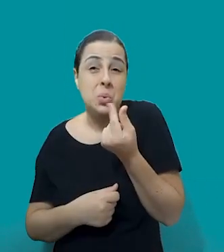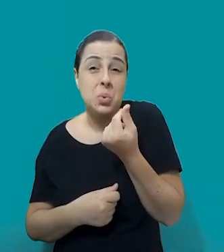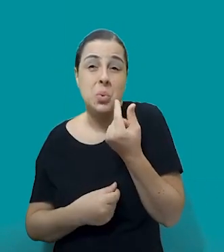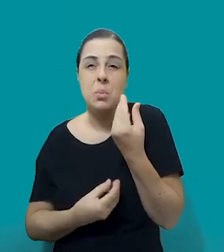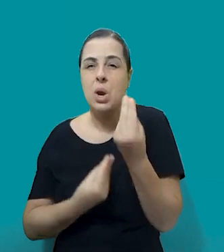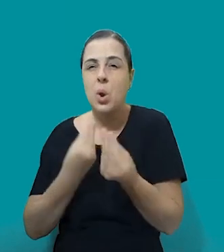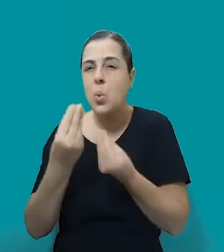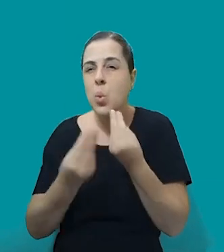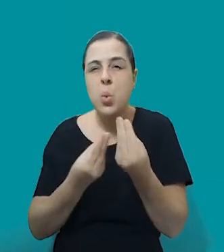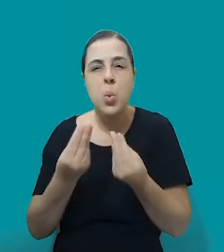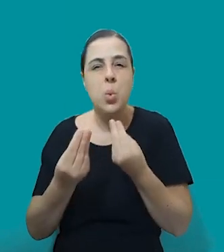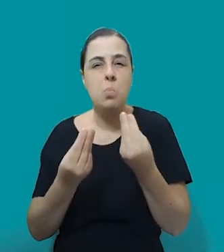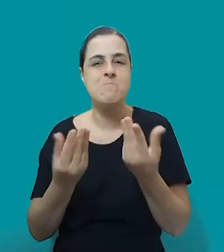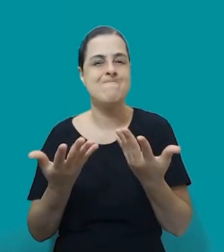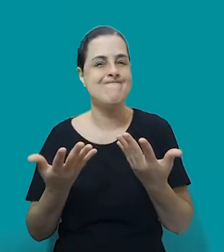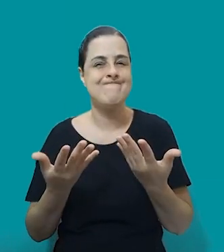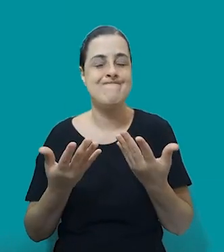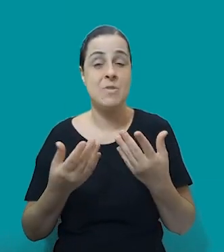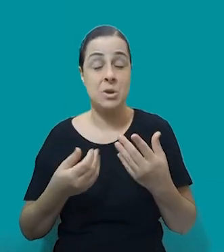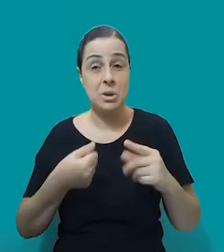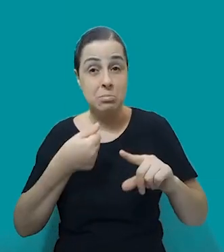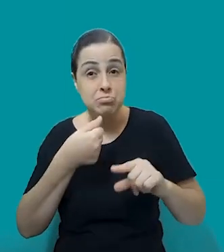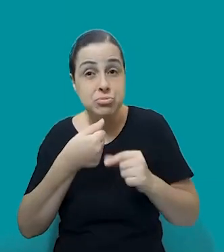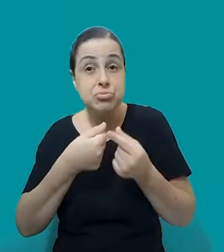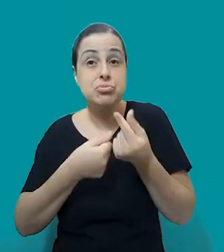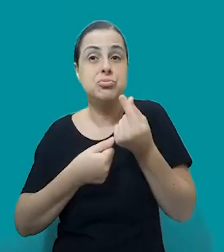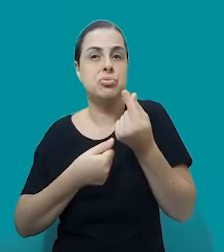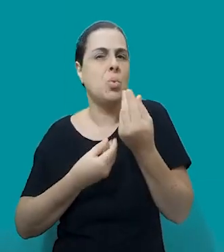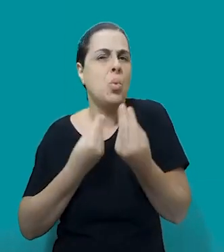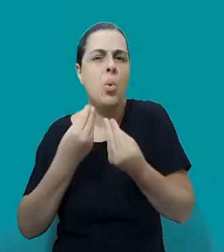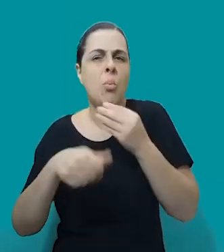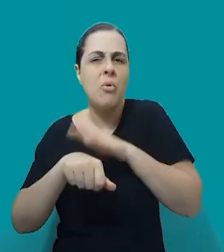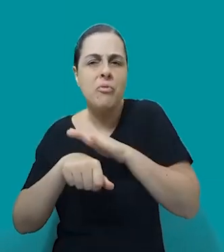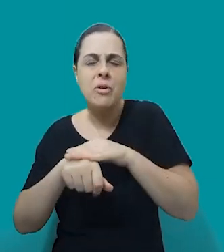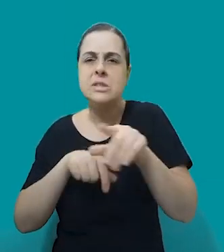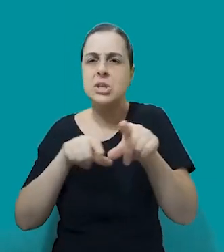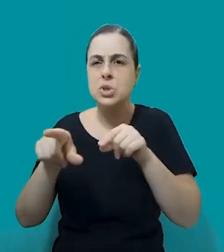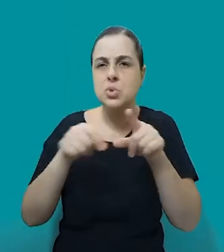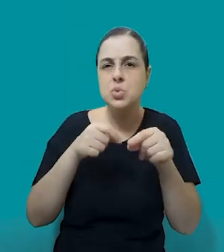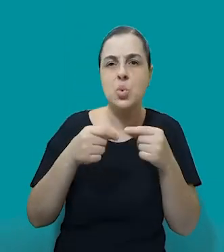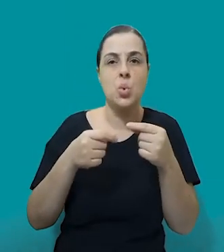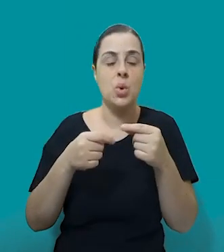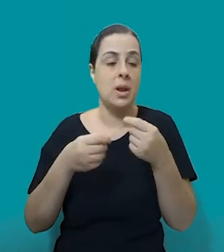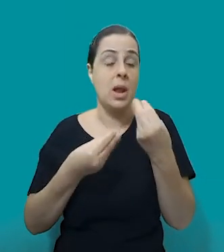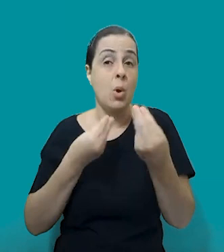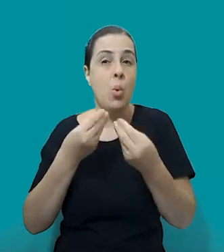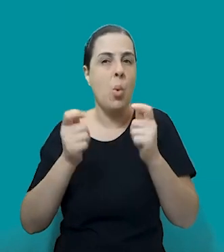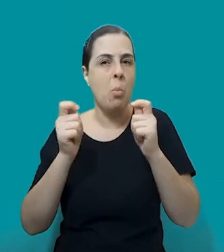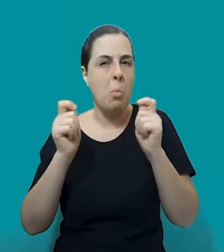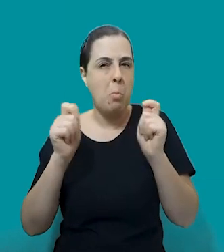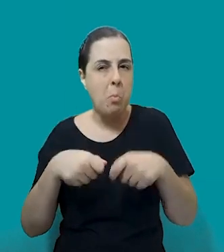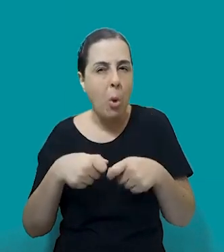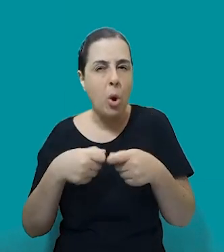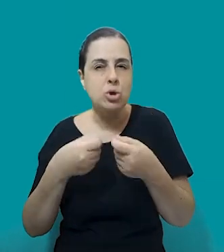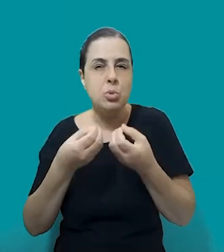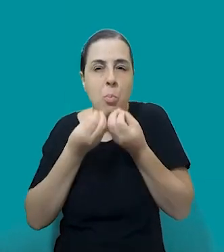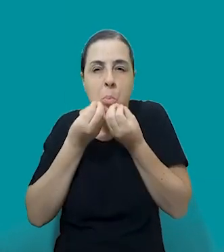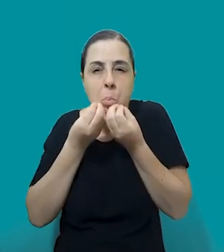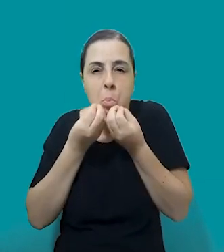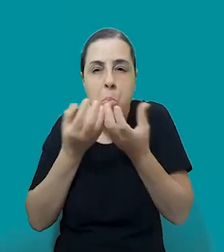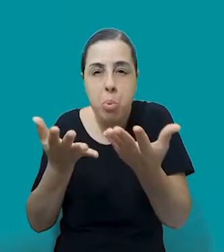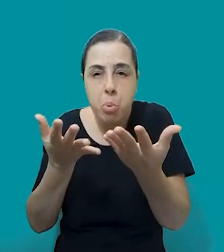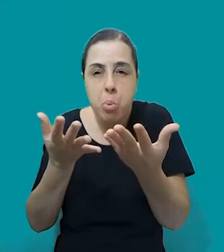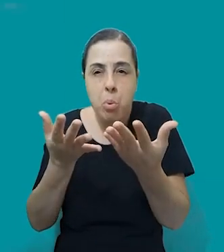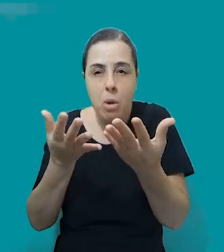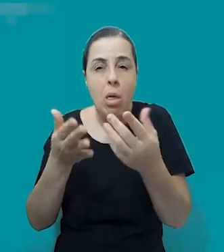né? Pra essa dificuldade de escolher falar e denunciar uma violência,